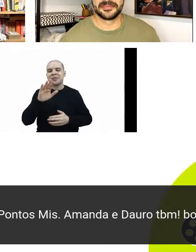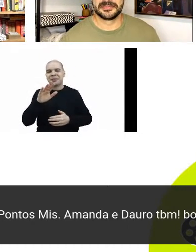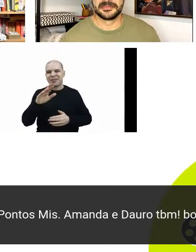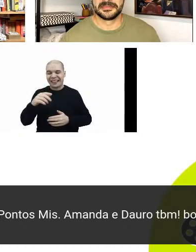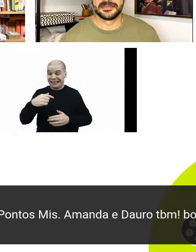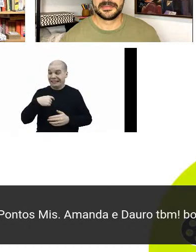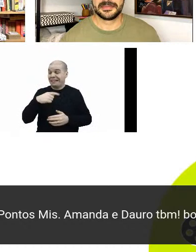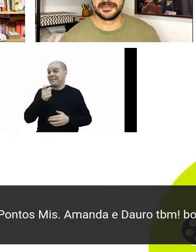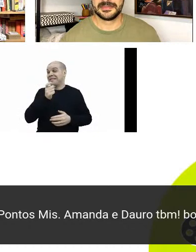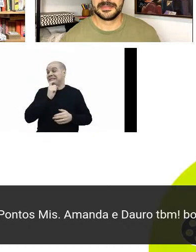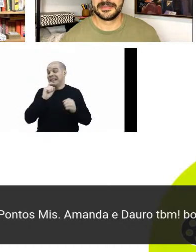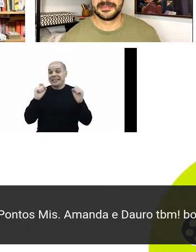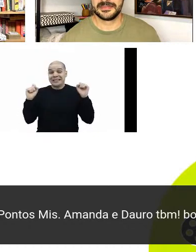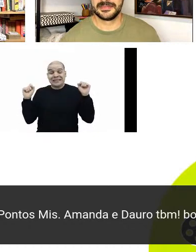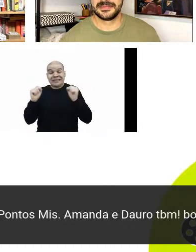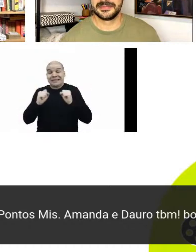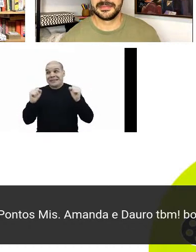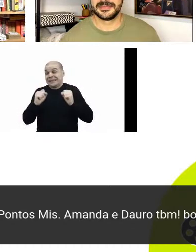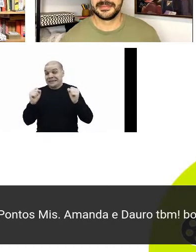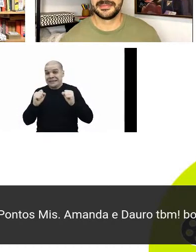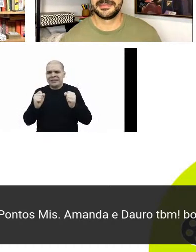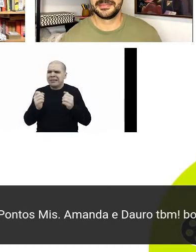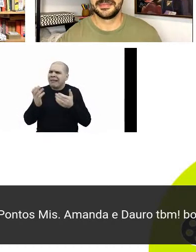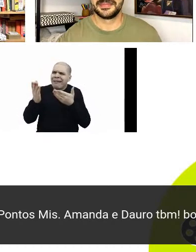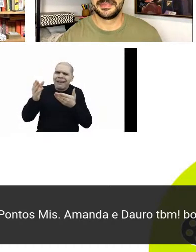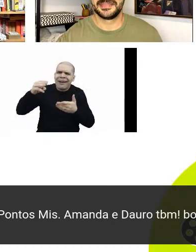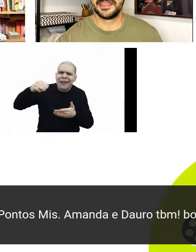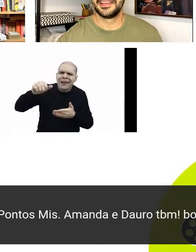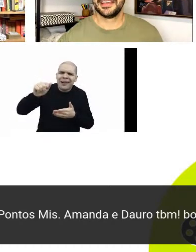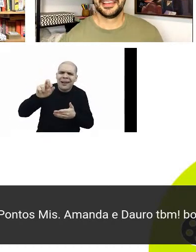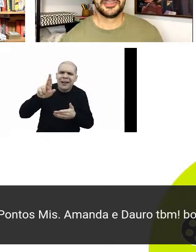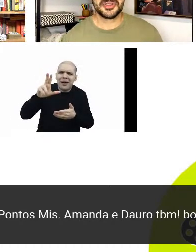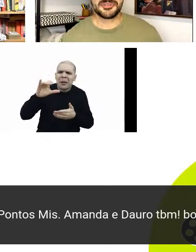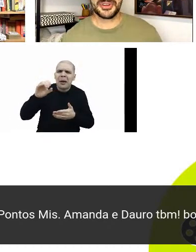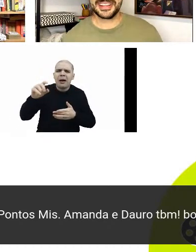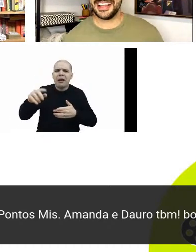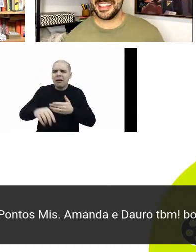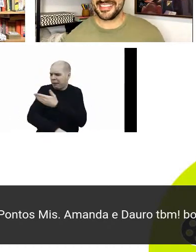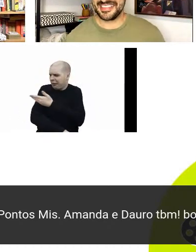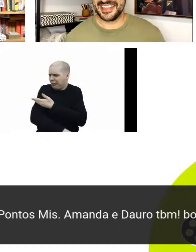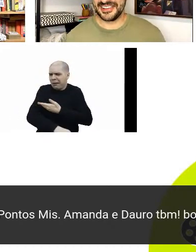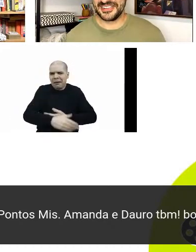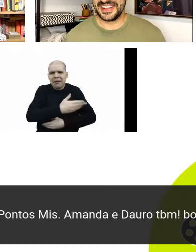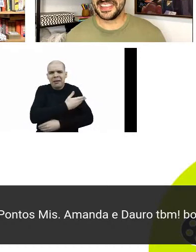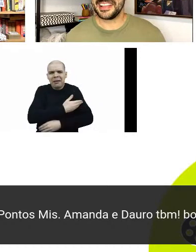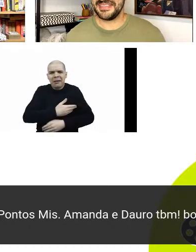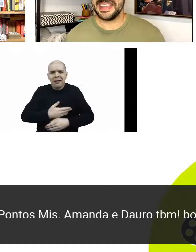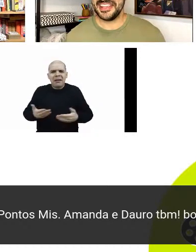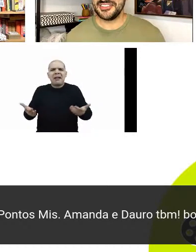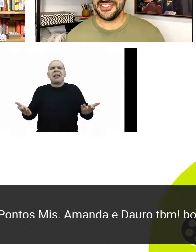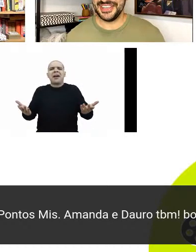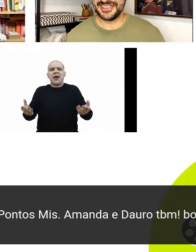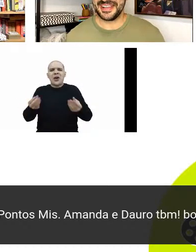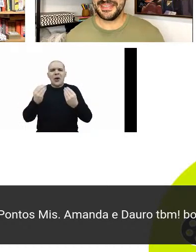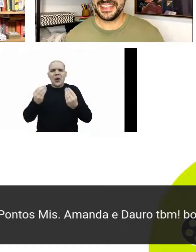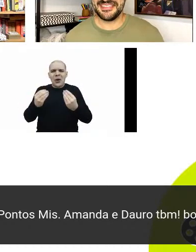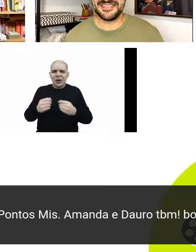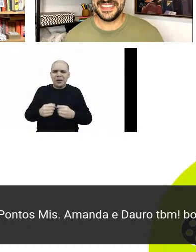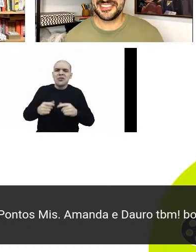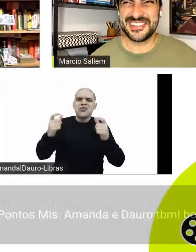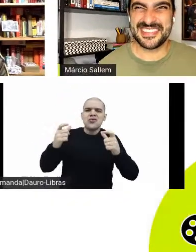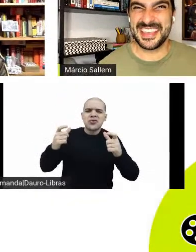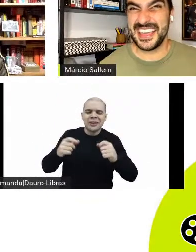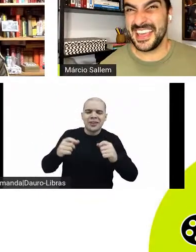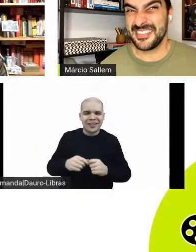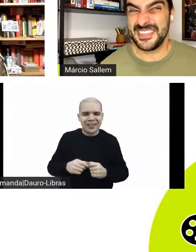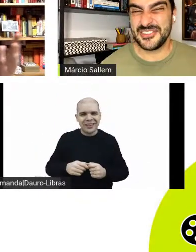e a Lia também, você está de camiseta, cara, quantos jogos estão vendo aí? Eu estou em Fortaleza, Sérgio, aqui está bem quentinho, está bem